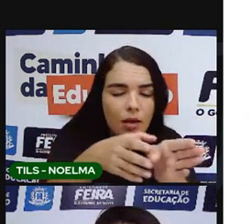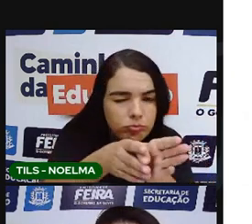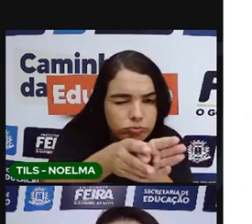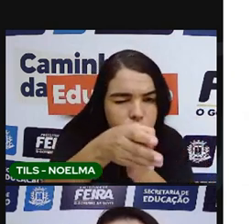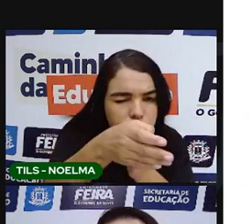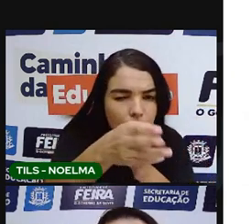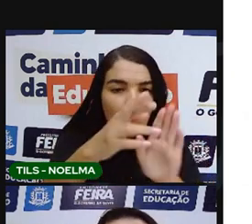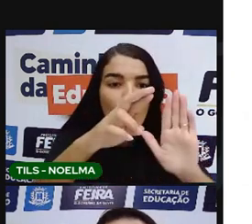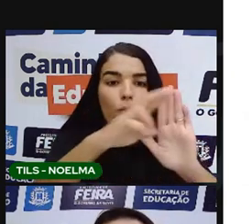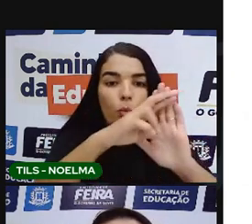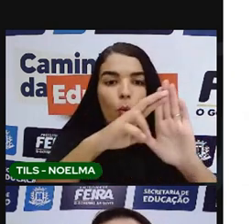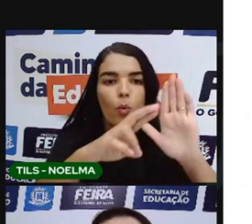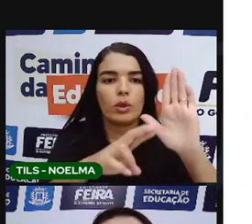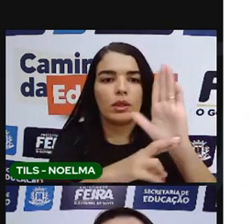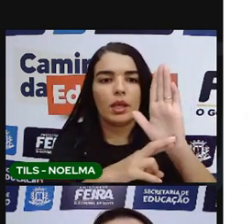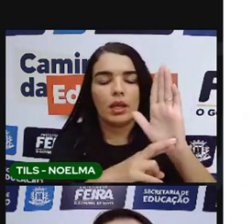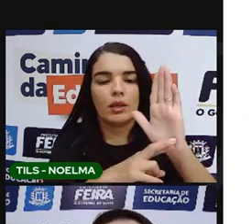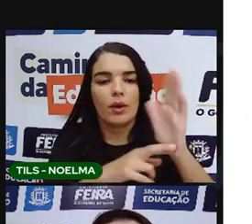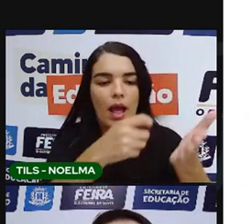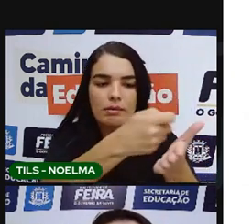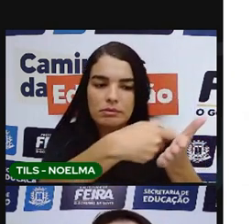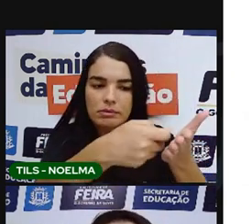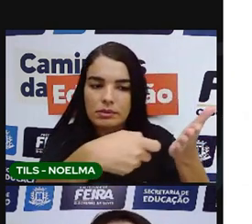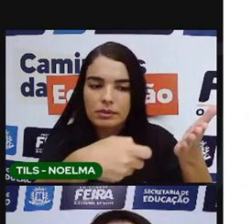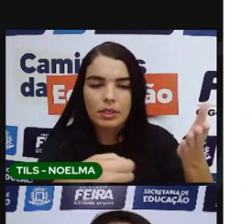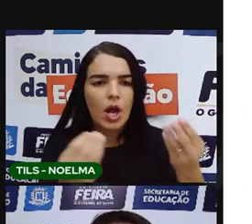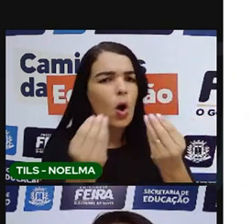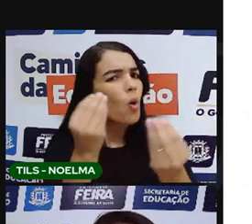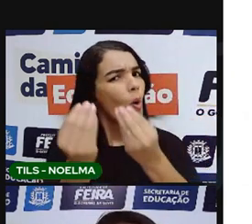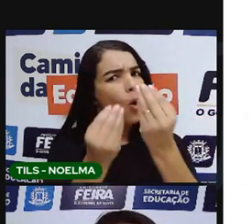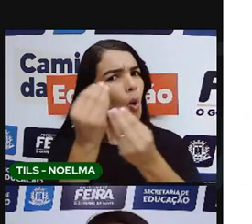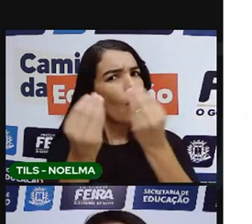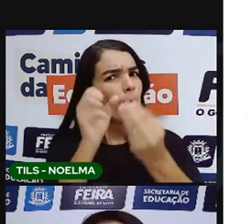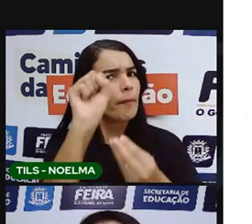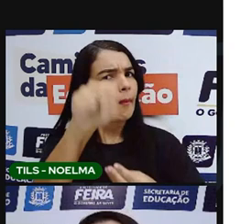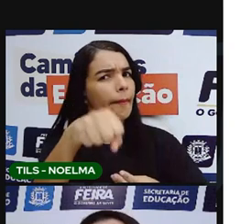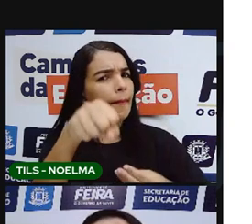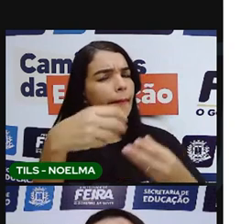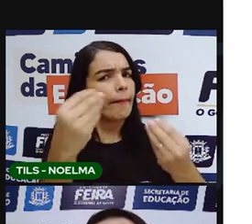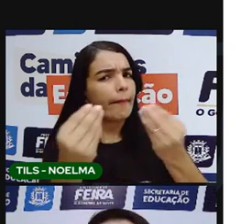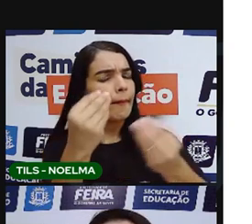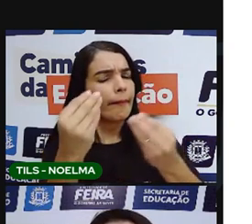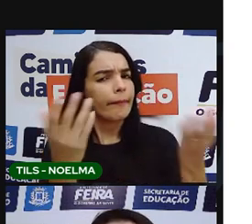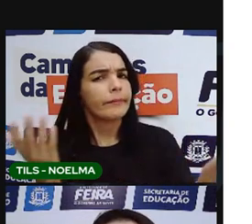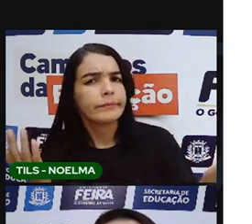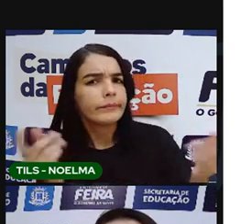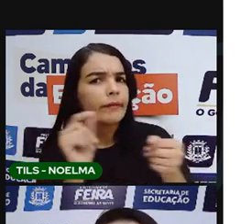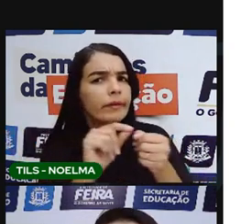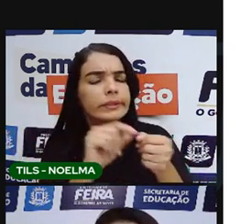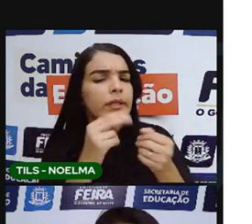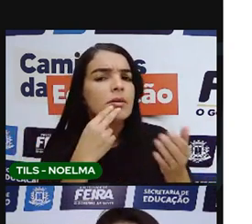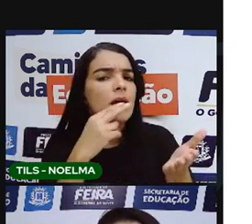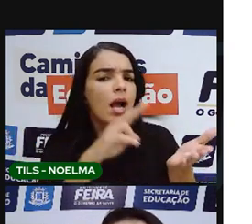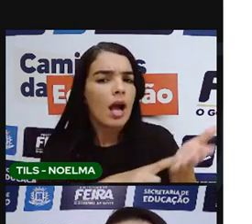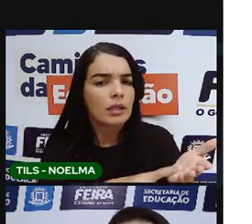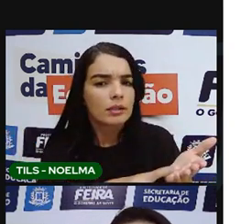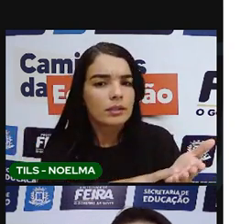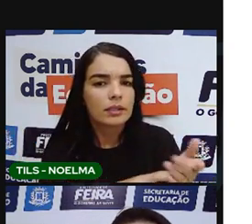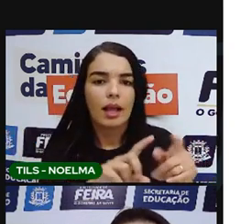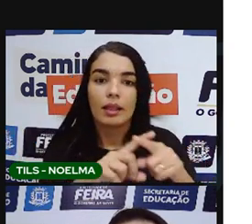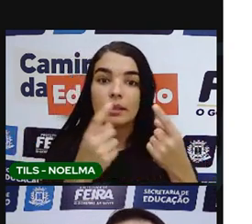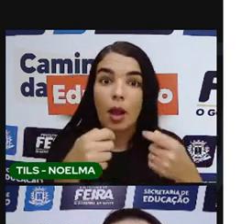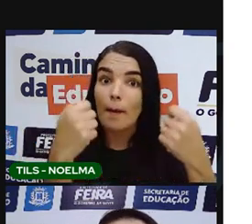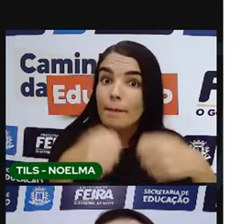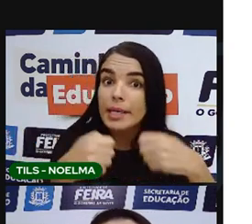roteiro de escrita, como é a Pró que faz uma carta. Uma carta, para ela estar bem